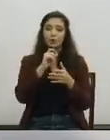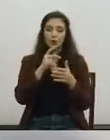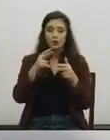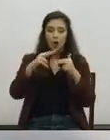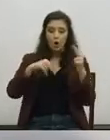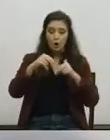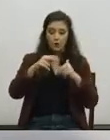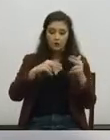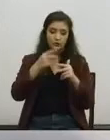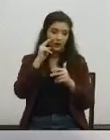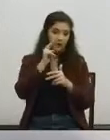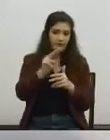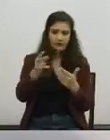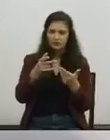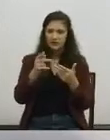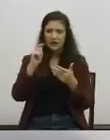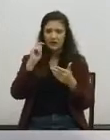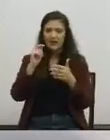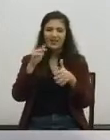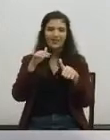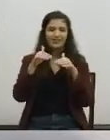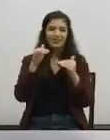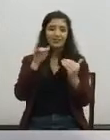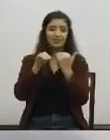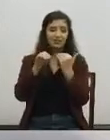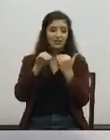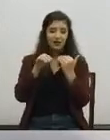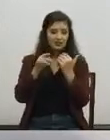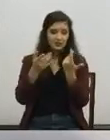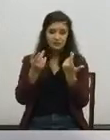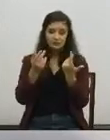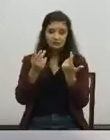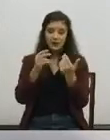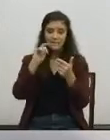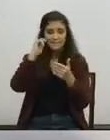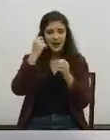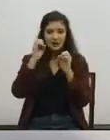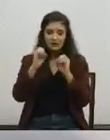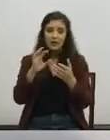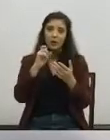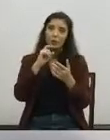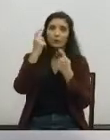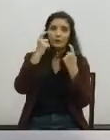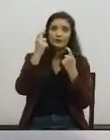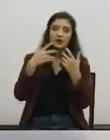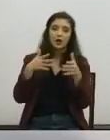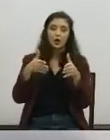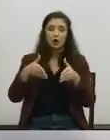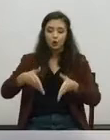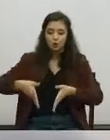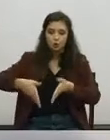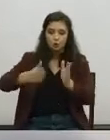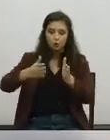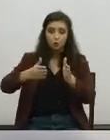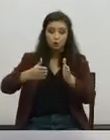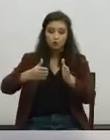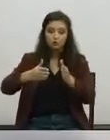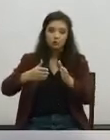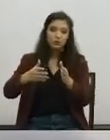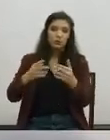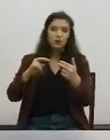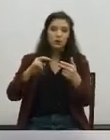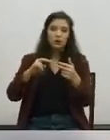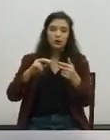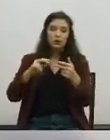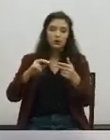as obras, que nós vimos que não prejudicam o trânsito, poder considerar, abrir uma reflexão para passar para corredores de transporte